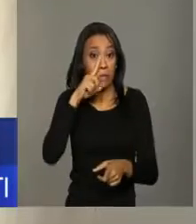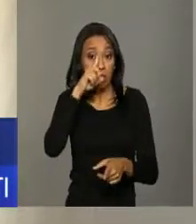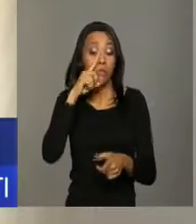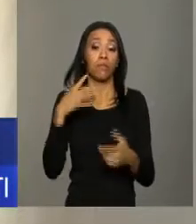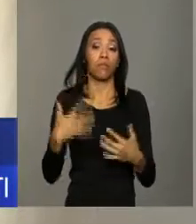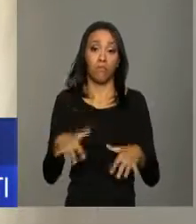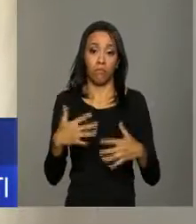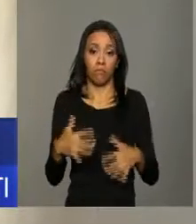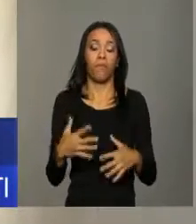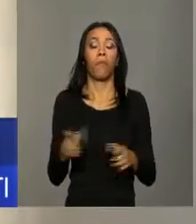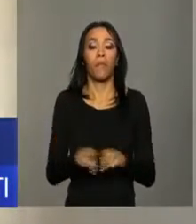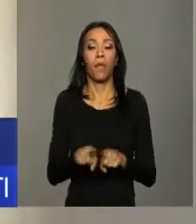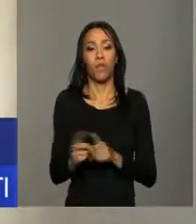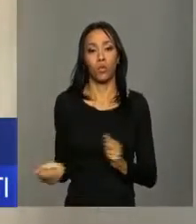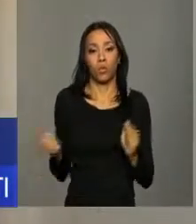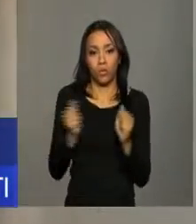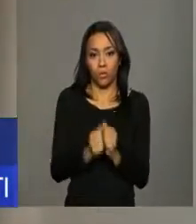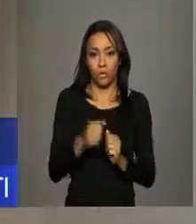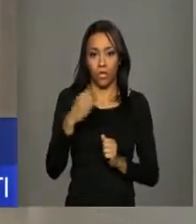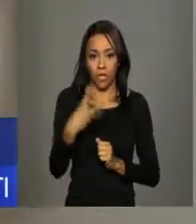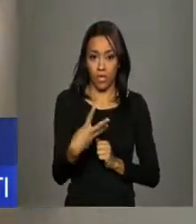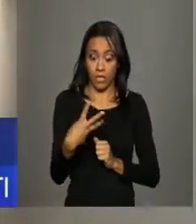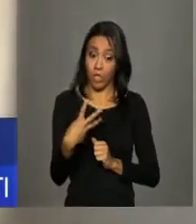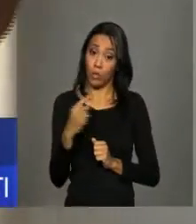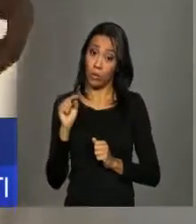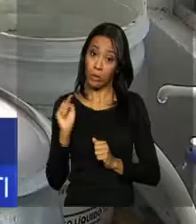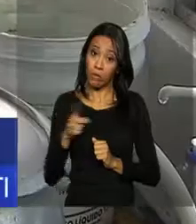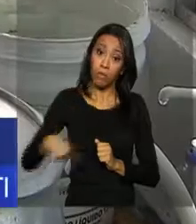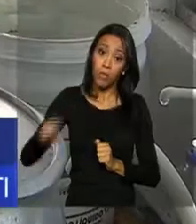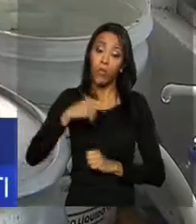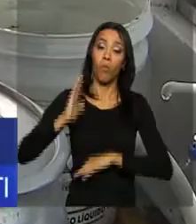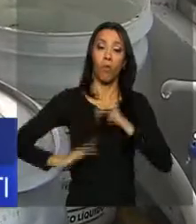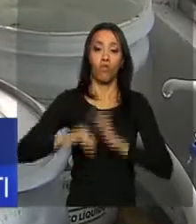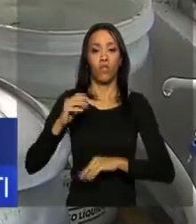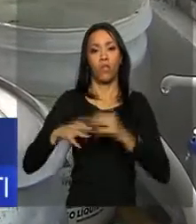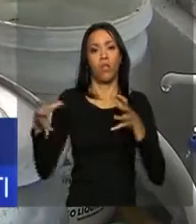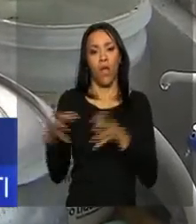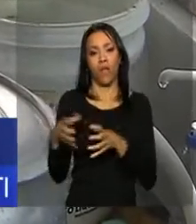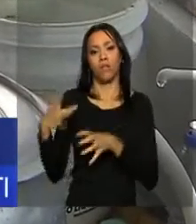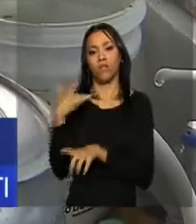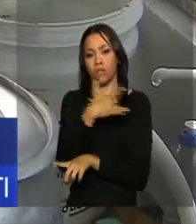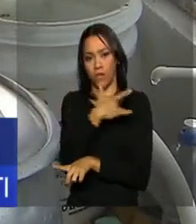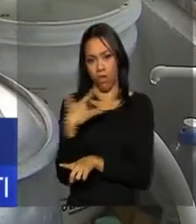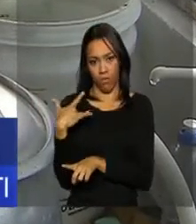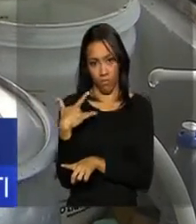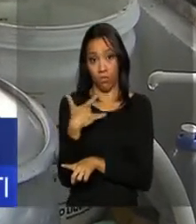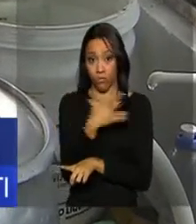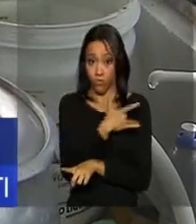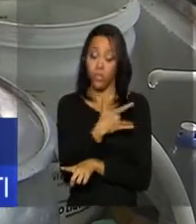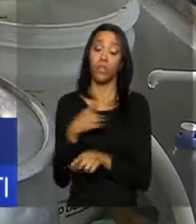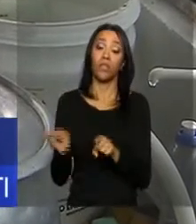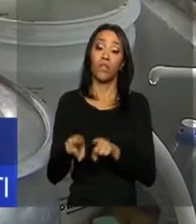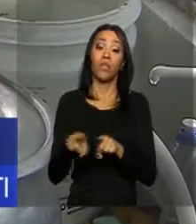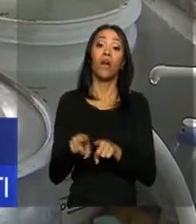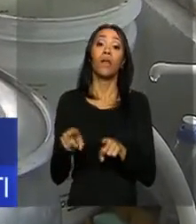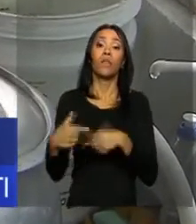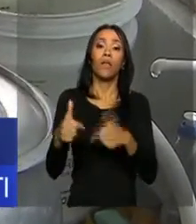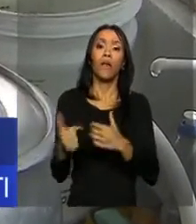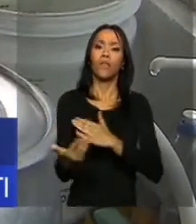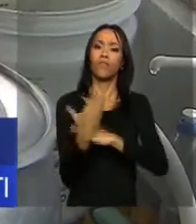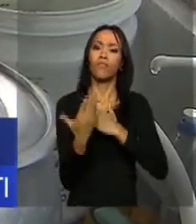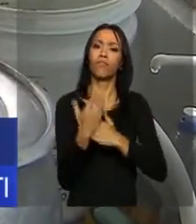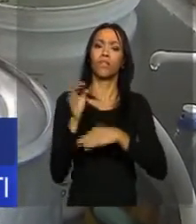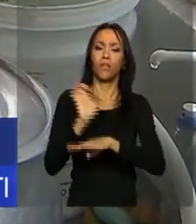Estaremos ao lado de 300 mil agentes de saúde, trabalhando com as prefeituras e com os estados e com o